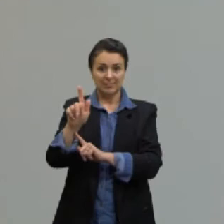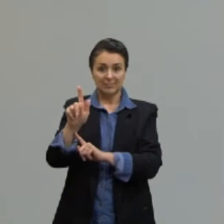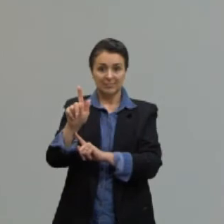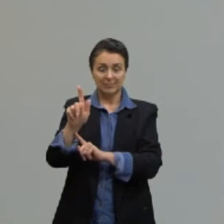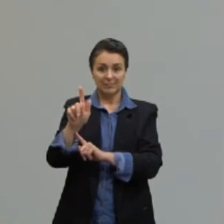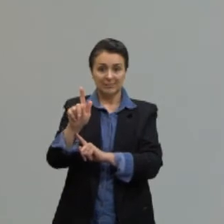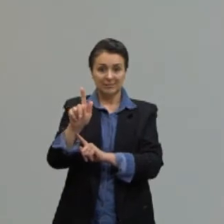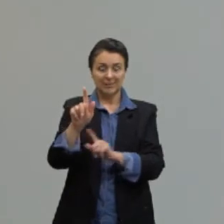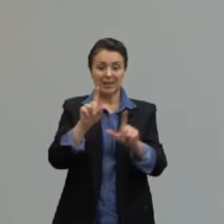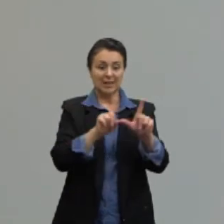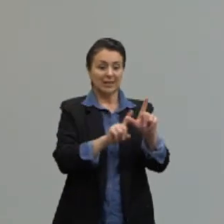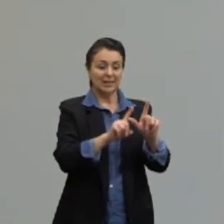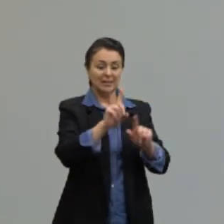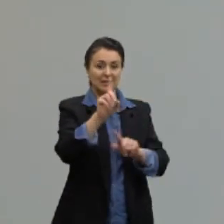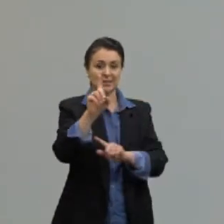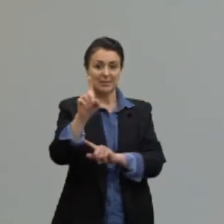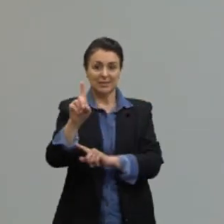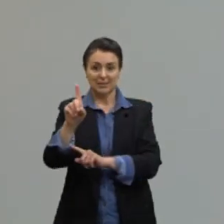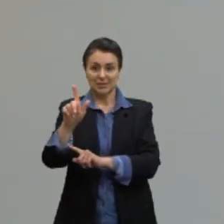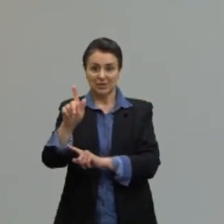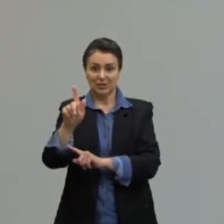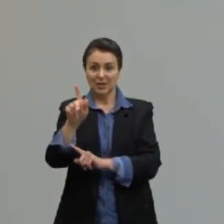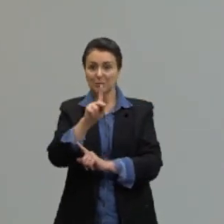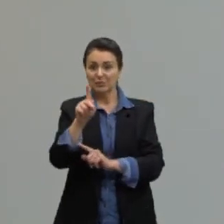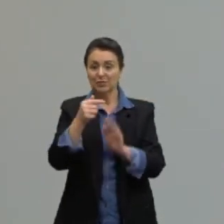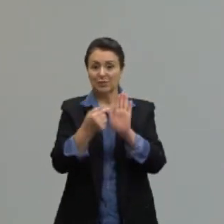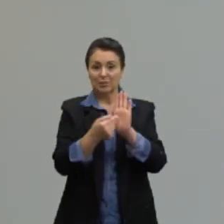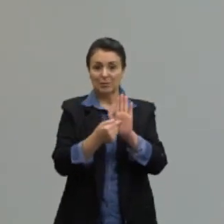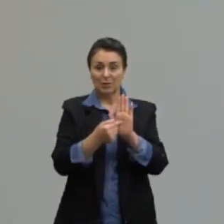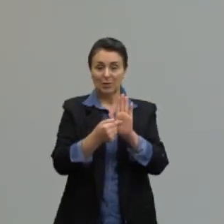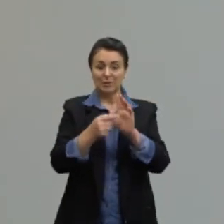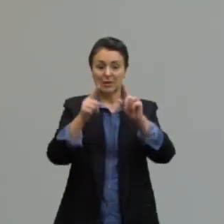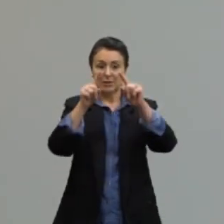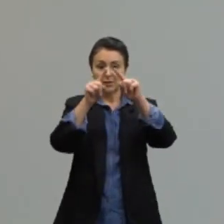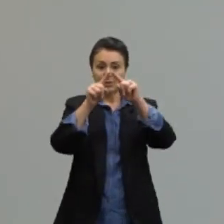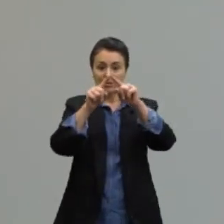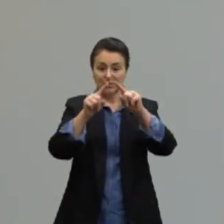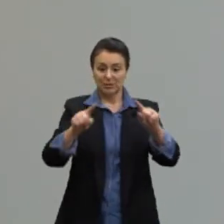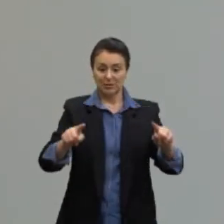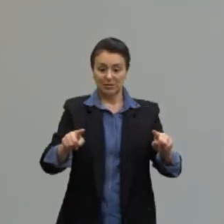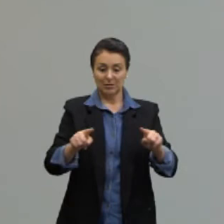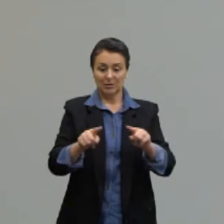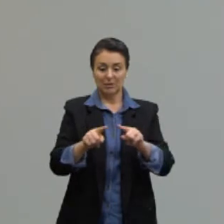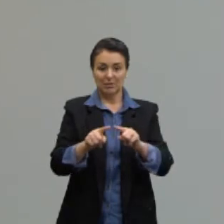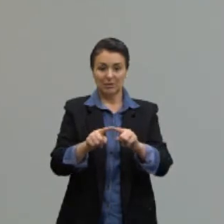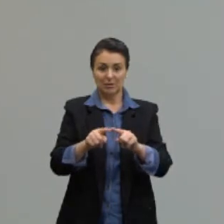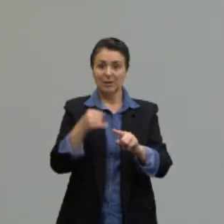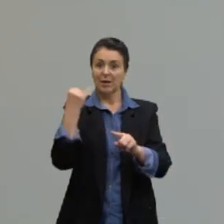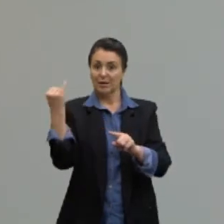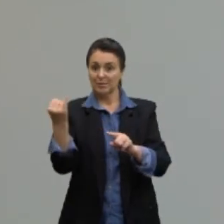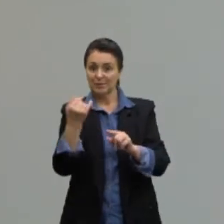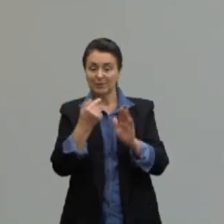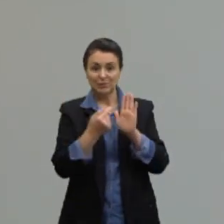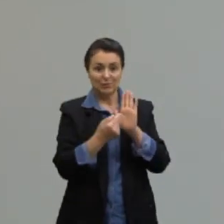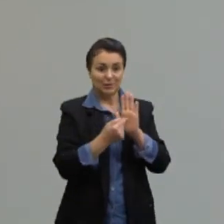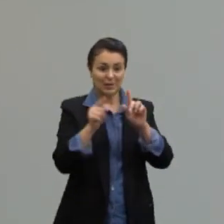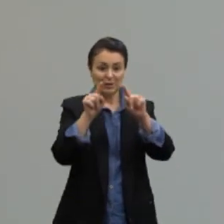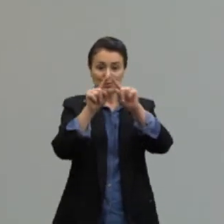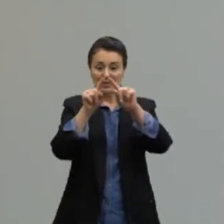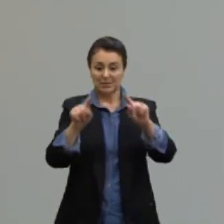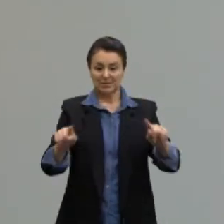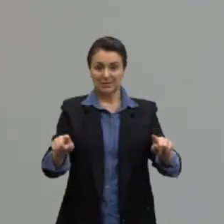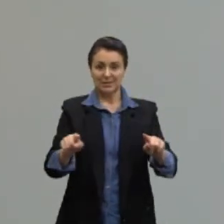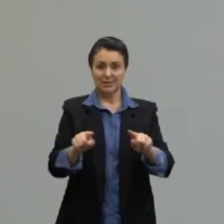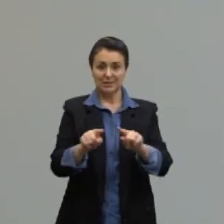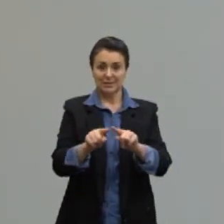e indicando pela letra G. E esses triângulos isso é importante também ressaltar que esses triângulos que